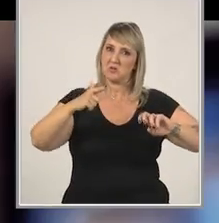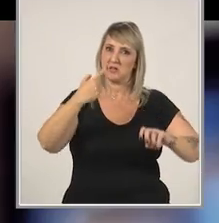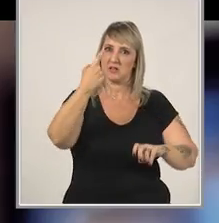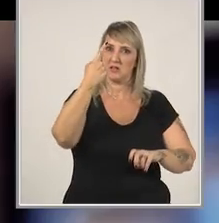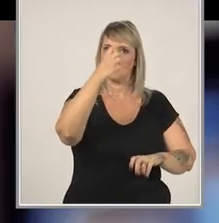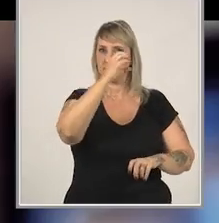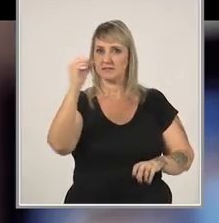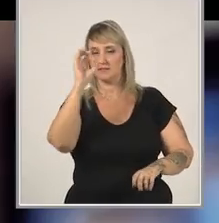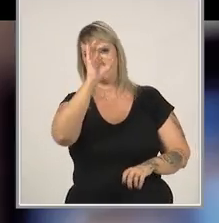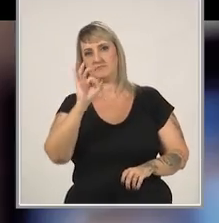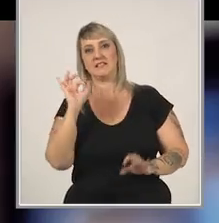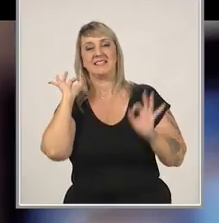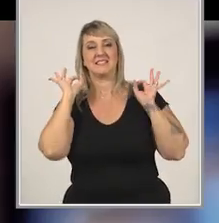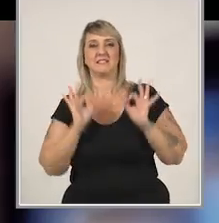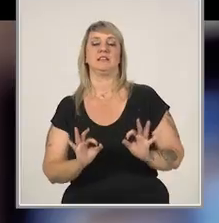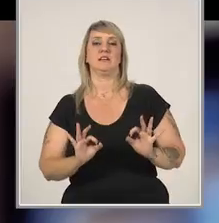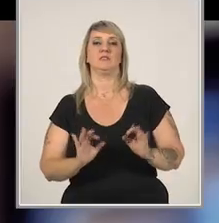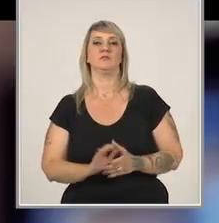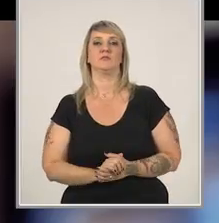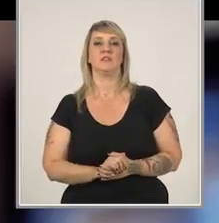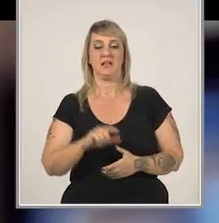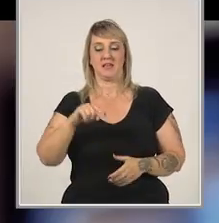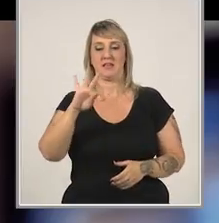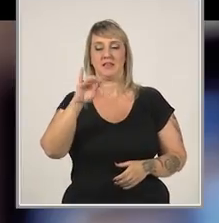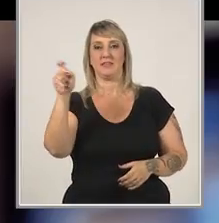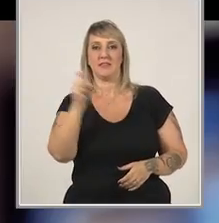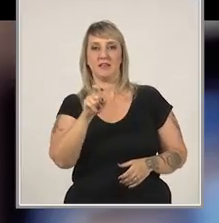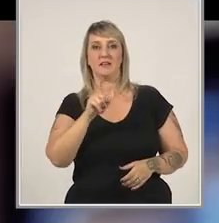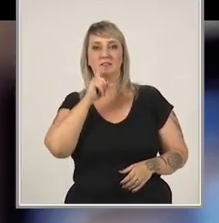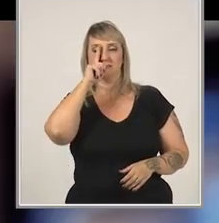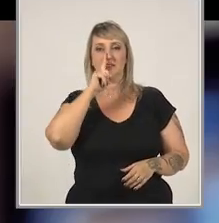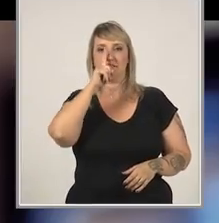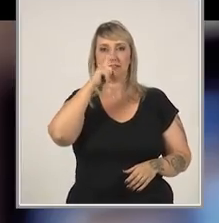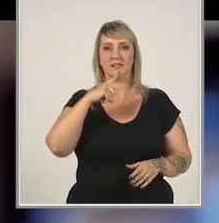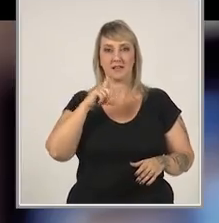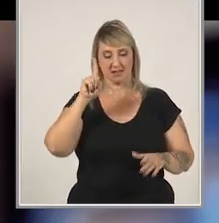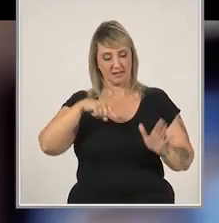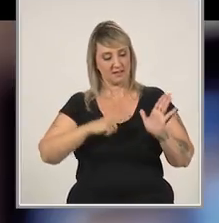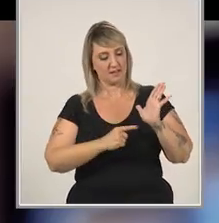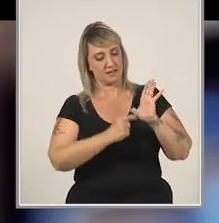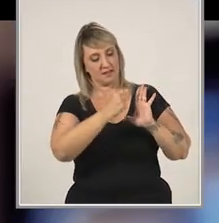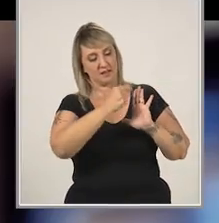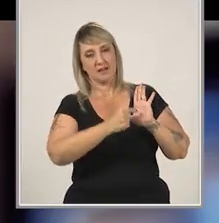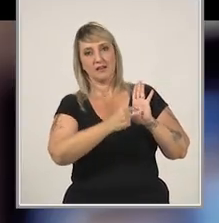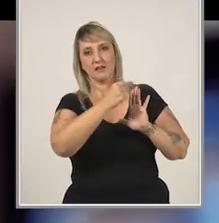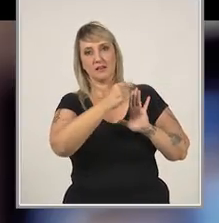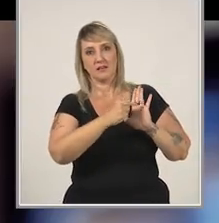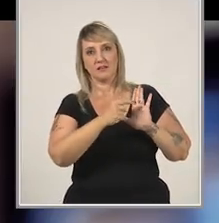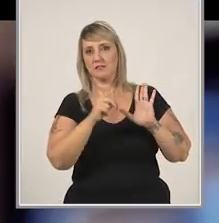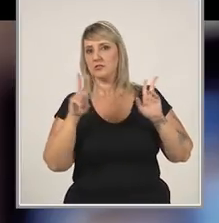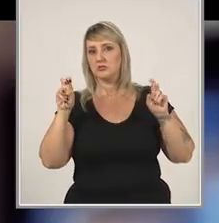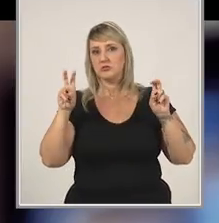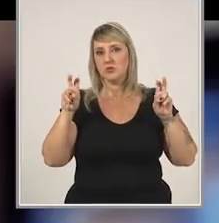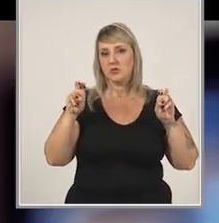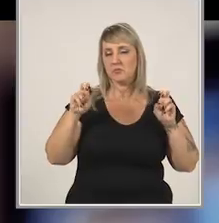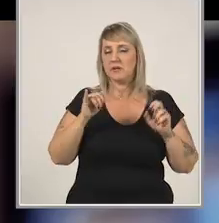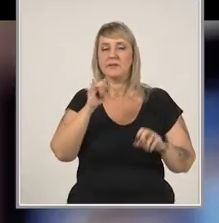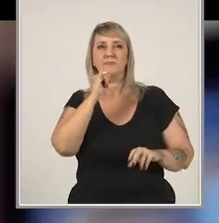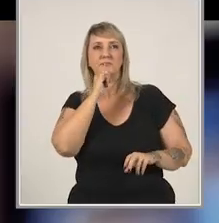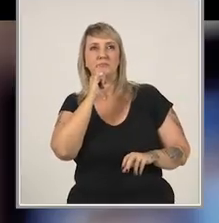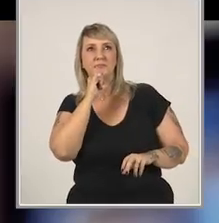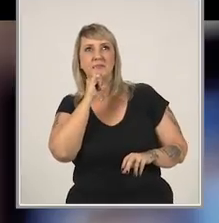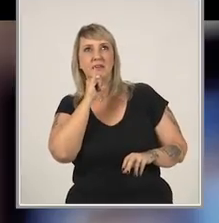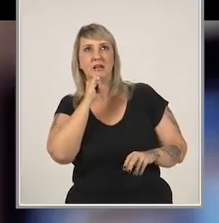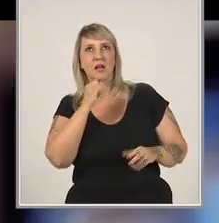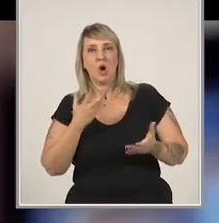% garantido. Essas taxas de risco são indicadores que eles constroem em cima de cenários de mercado.